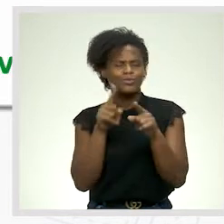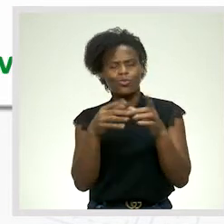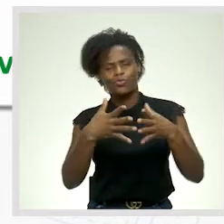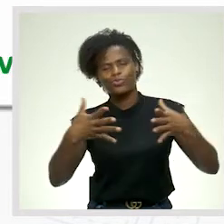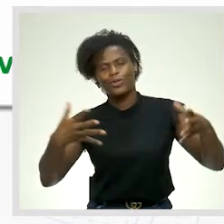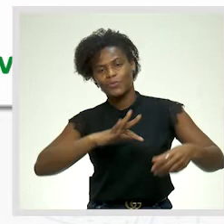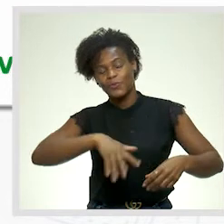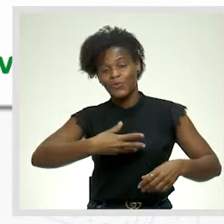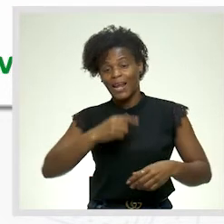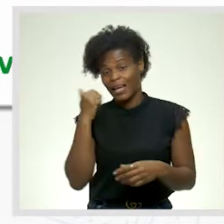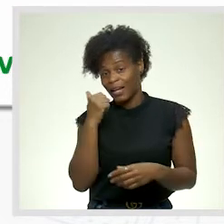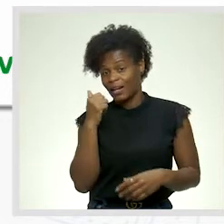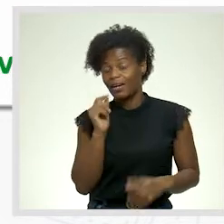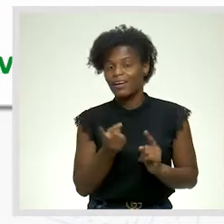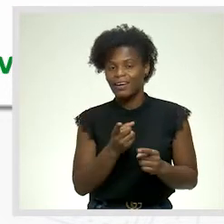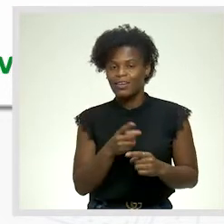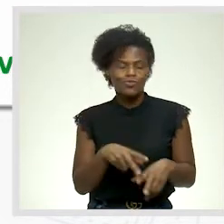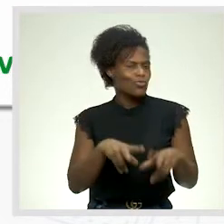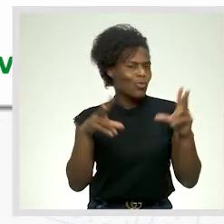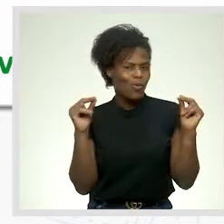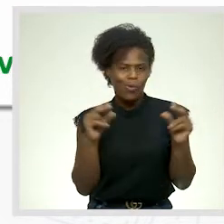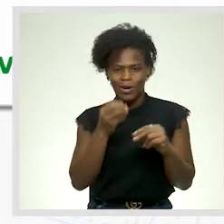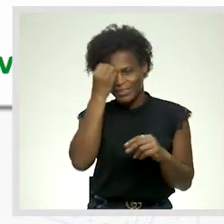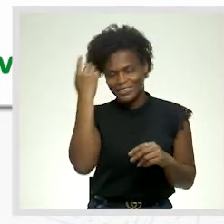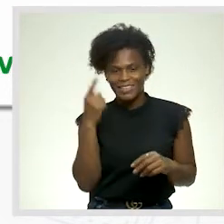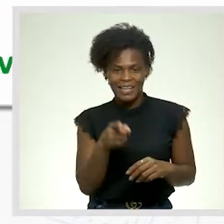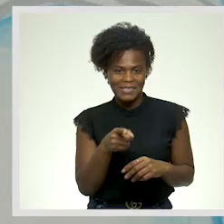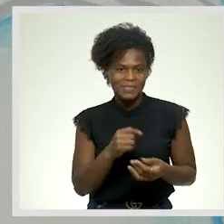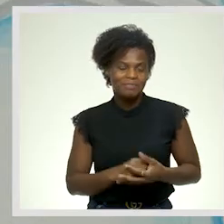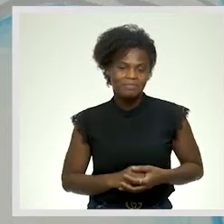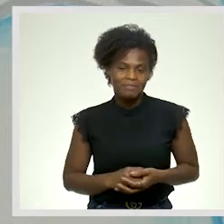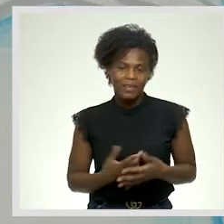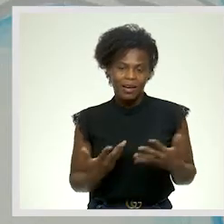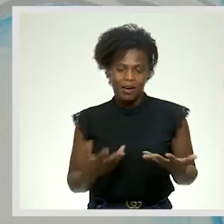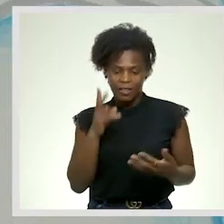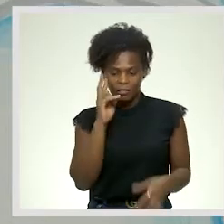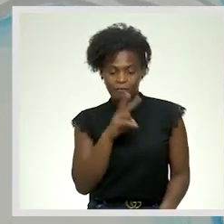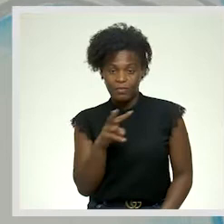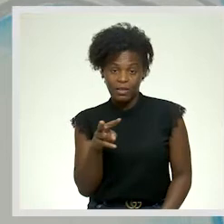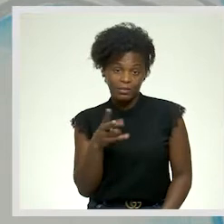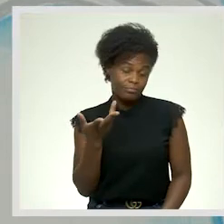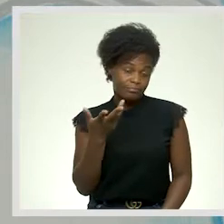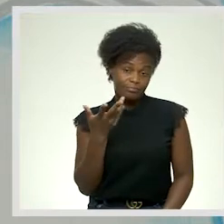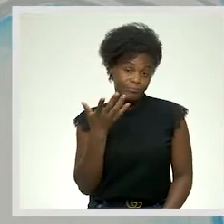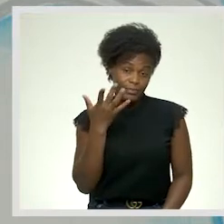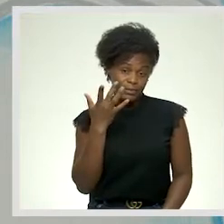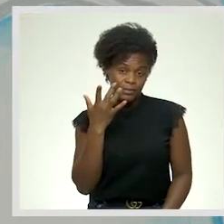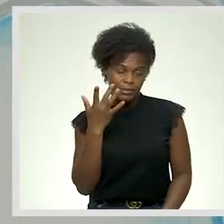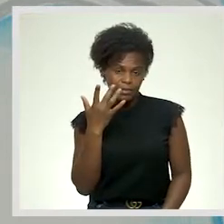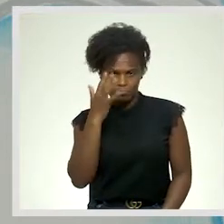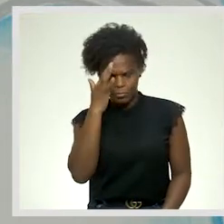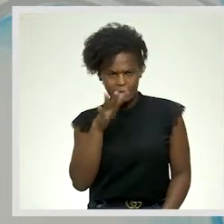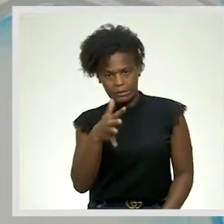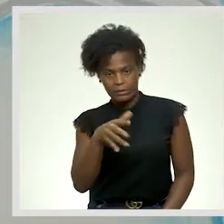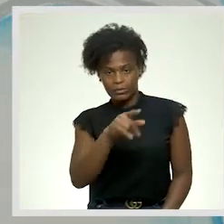daquele que nunca te esquece. Vejam, talvez você diga, mas eu não